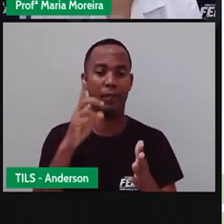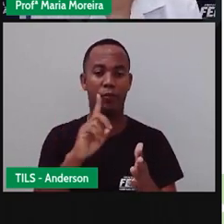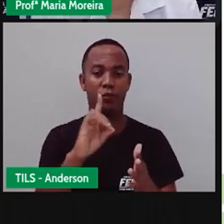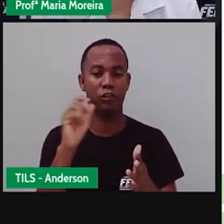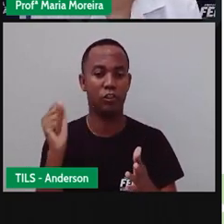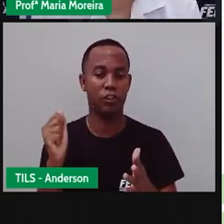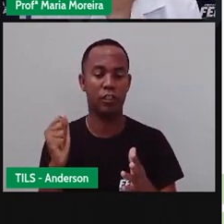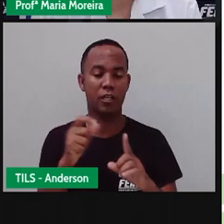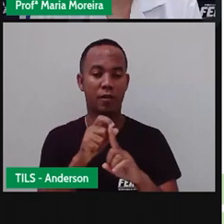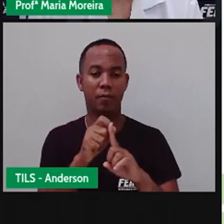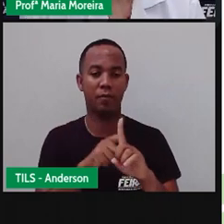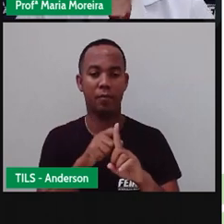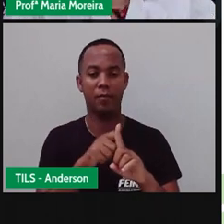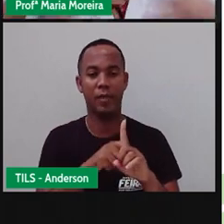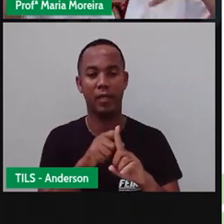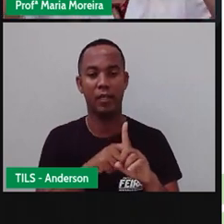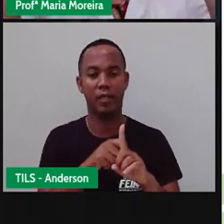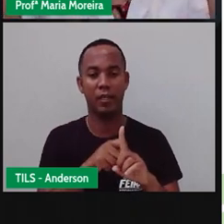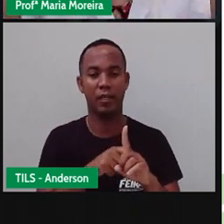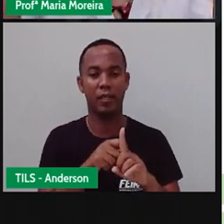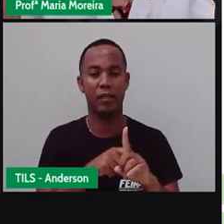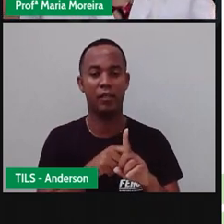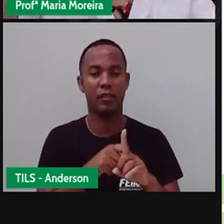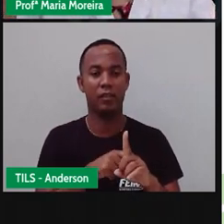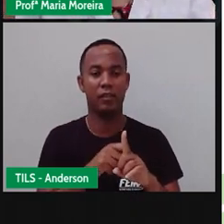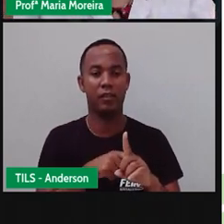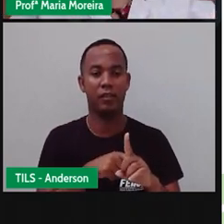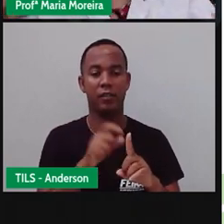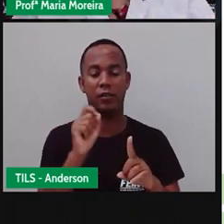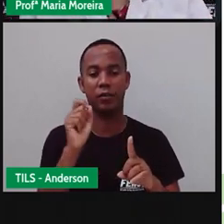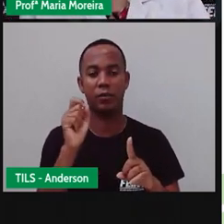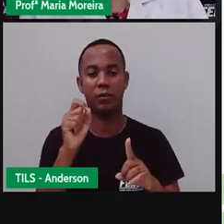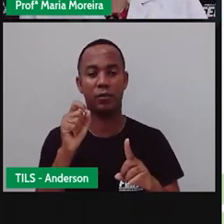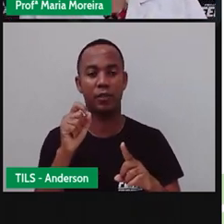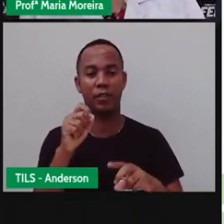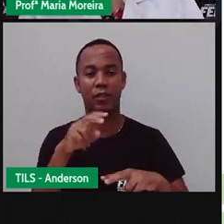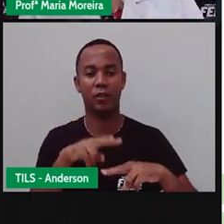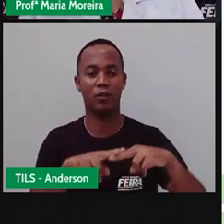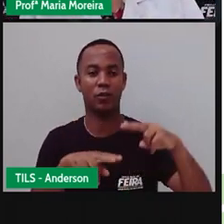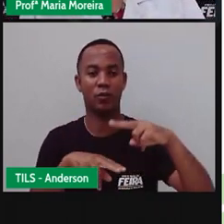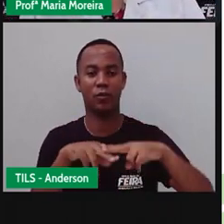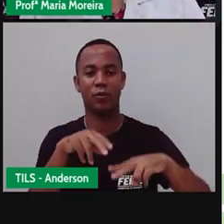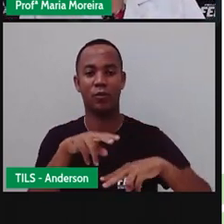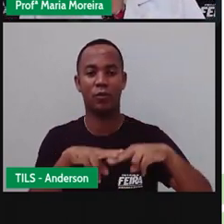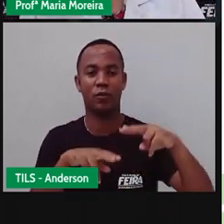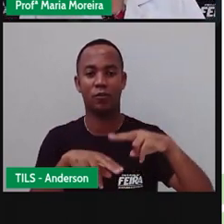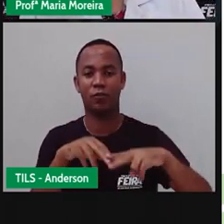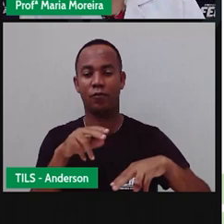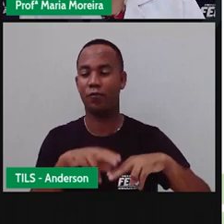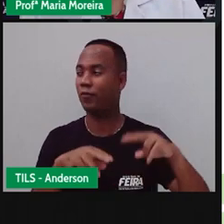mês de junho. Sinto um cheiro chegando aí, Anderson, você sabe o que é?